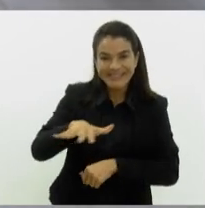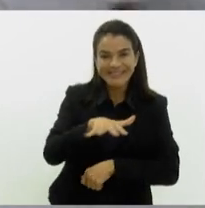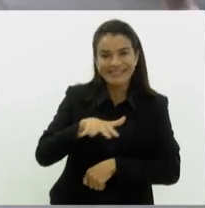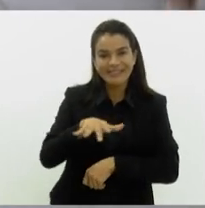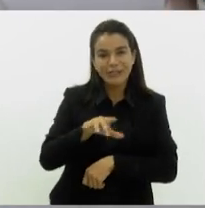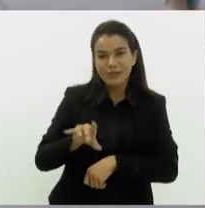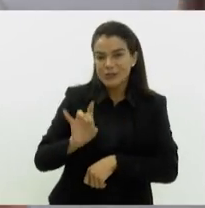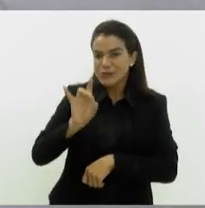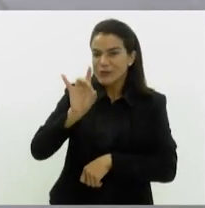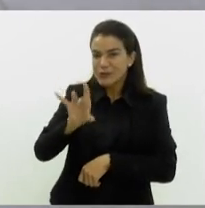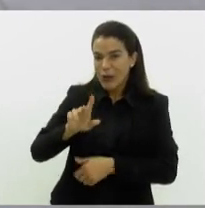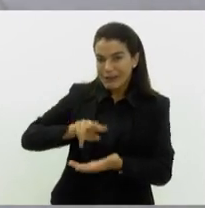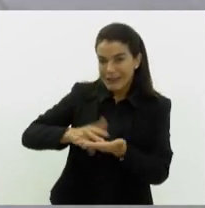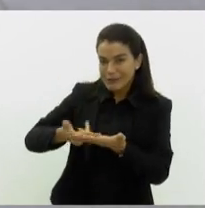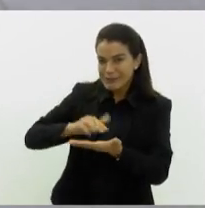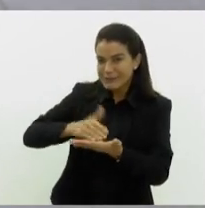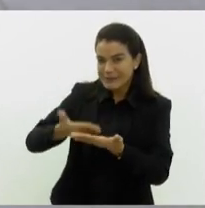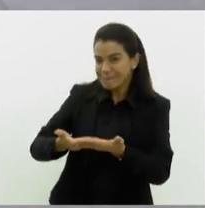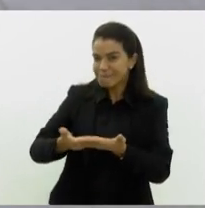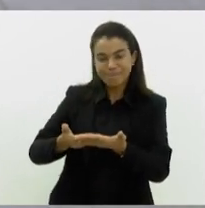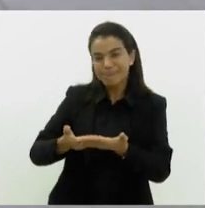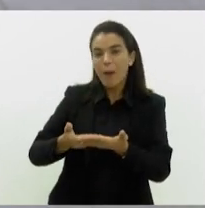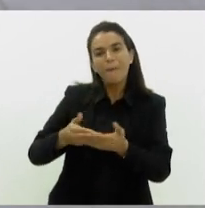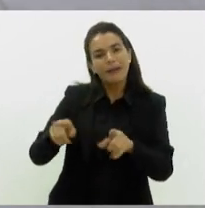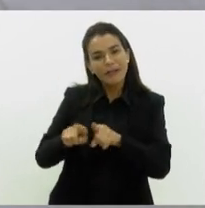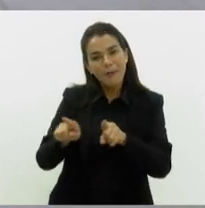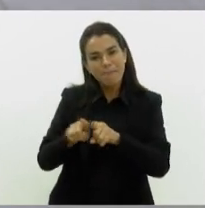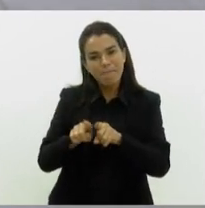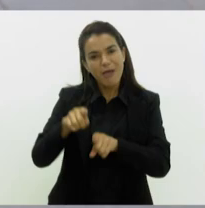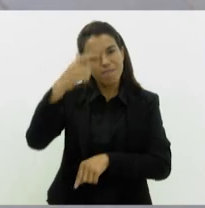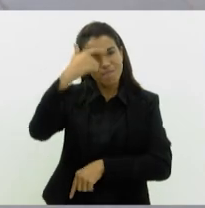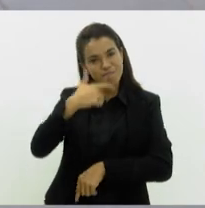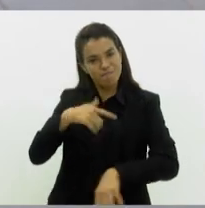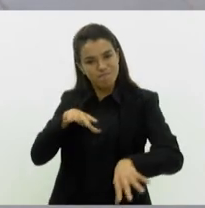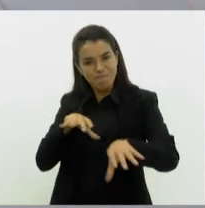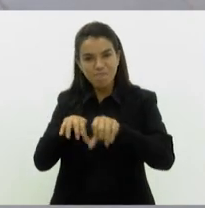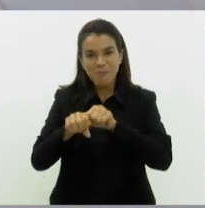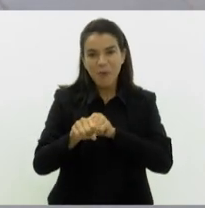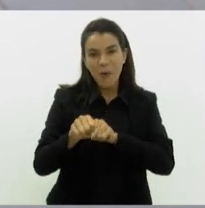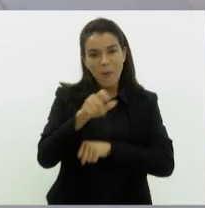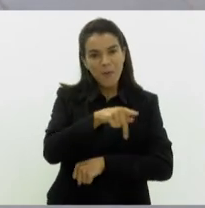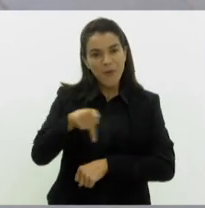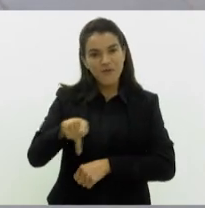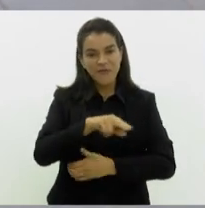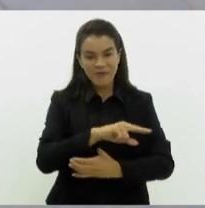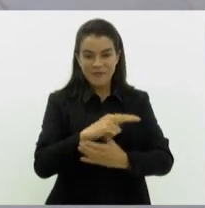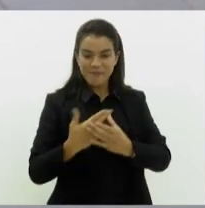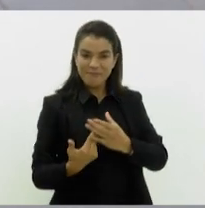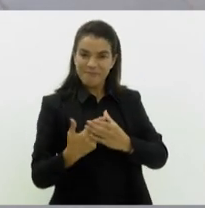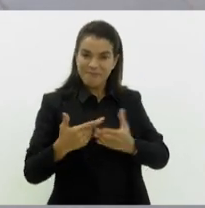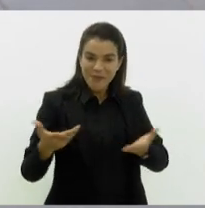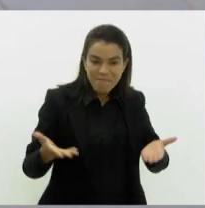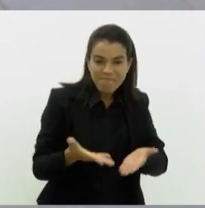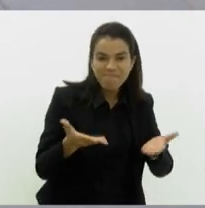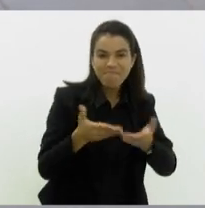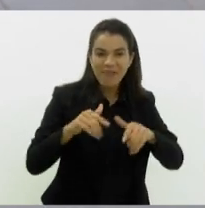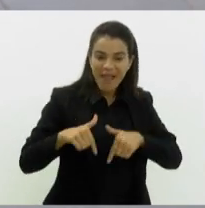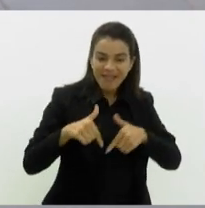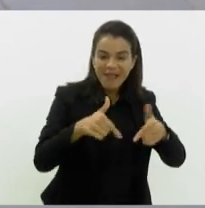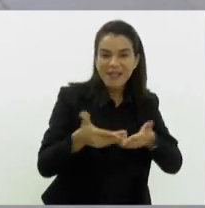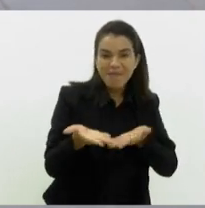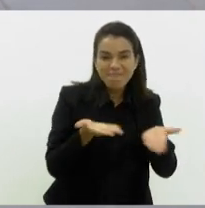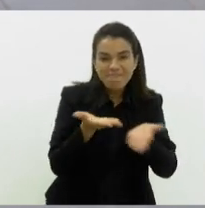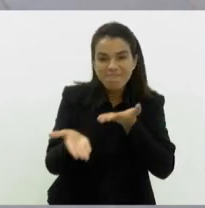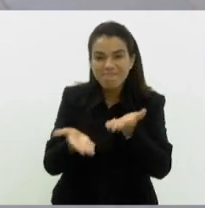só para a questão da tradução e interpretação, mas se tornar um professor bilingue, para atender a comunidade surda nas